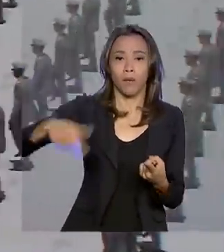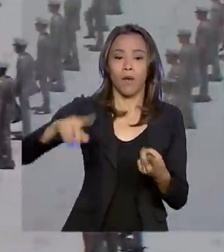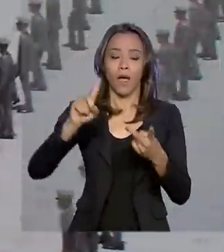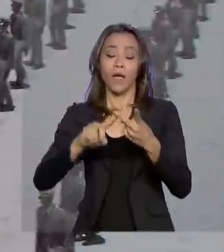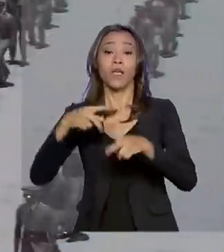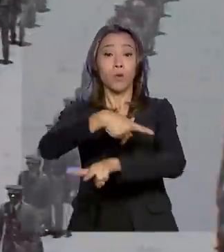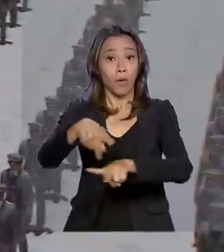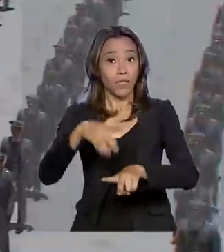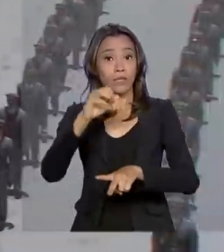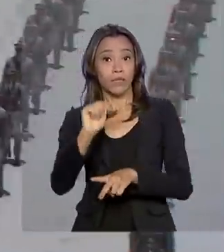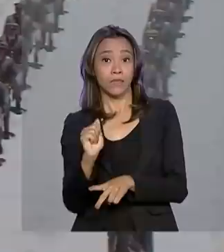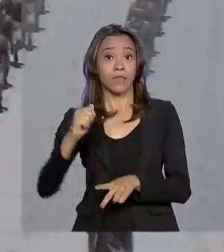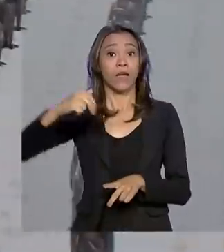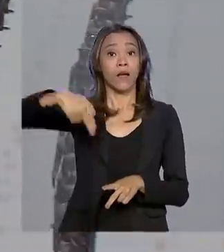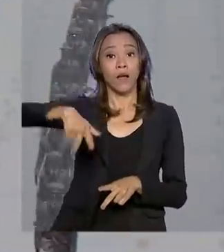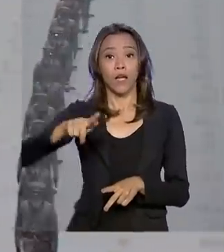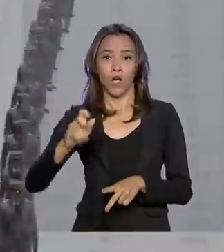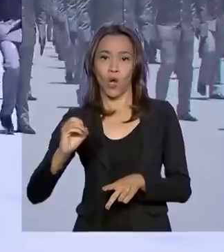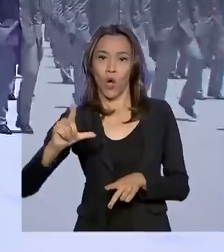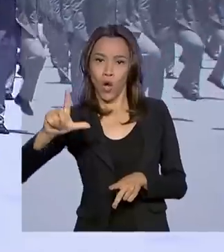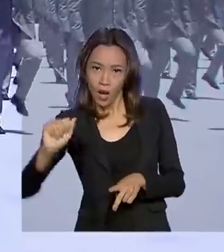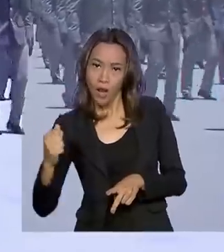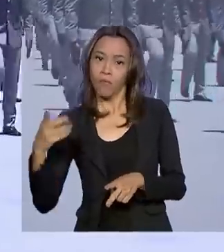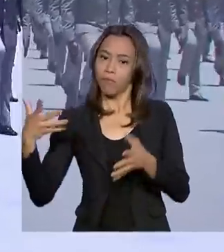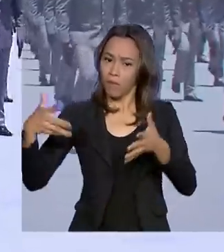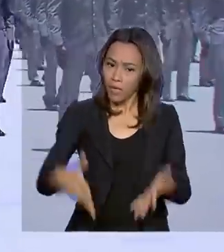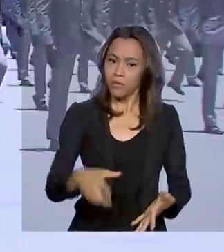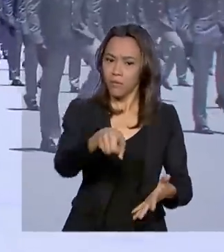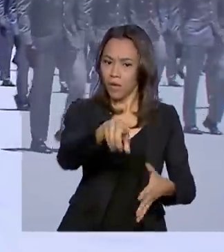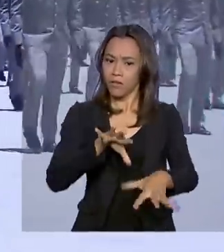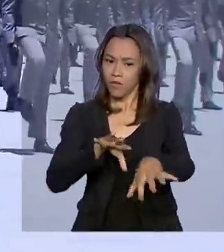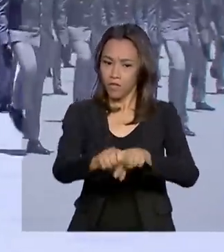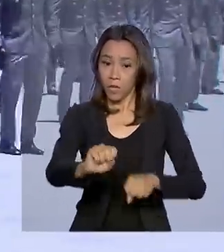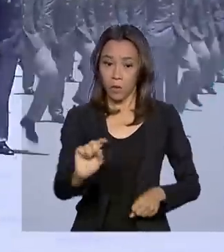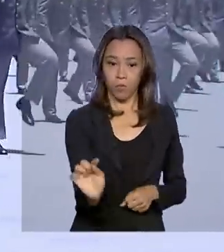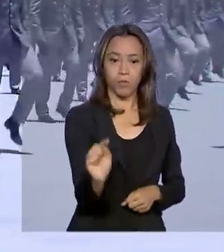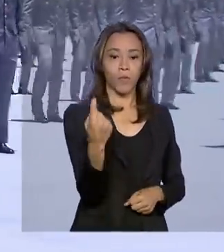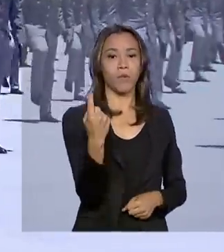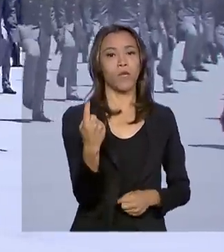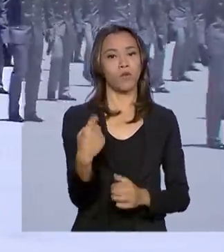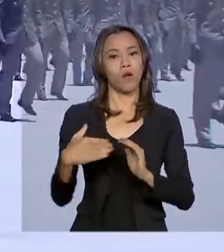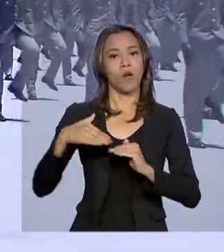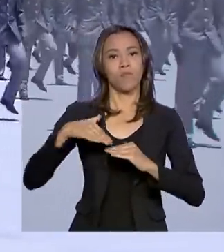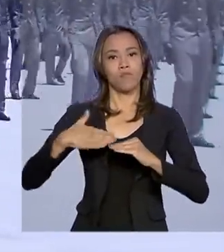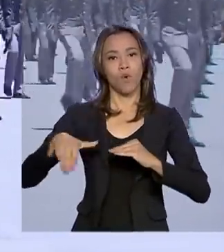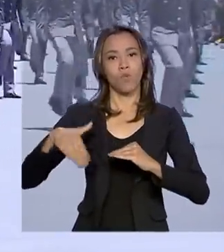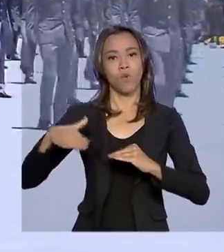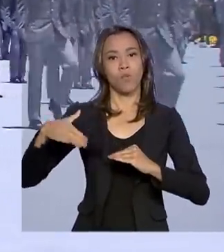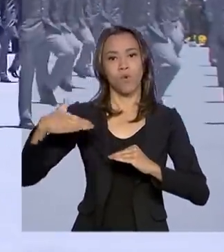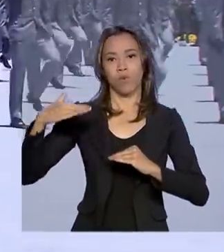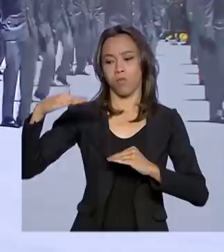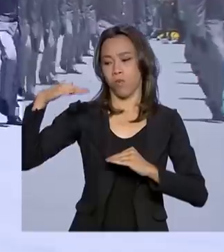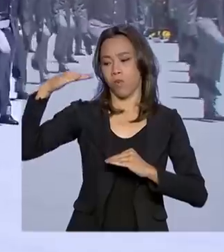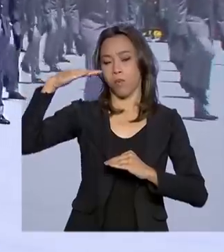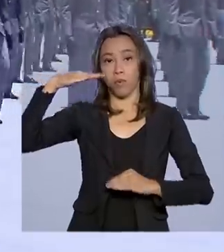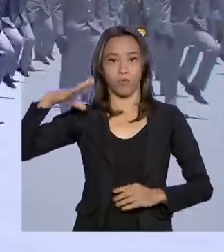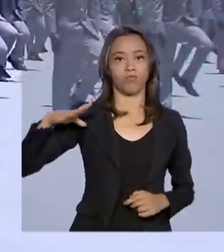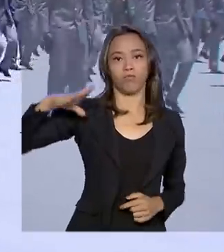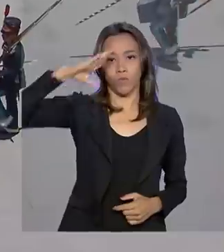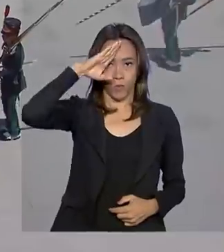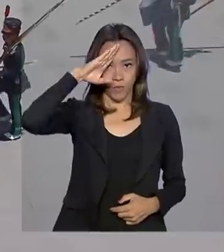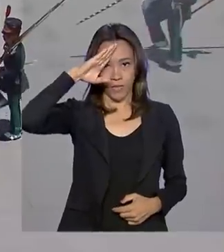tornaram aspirantes a oficiais. É o primeiro posto da carreira de oficial combatente do Exército